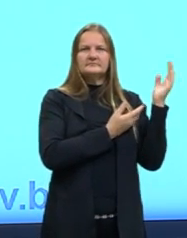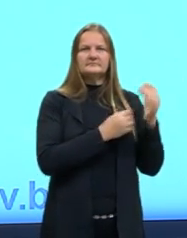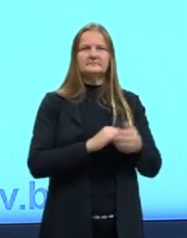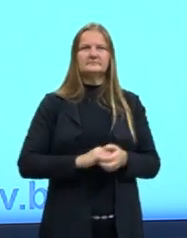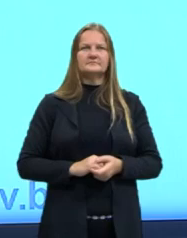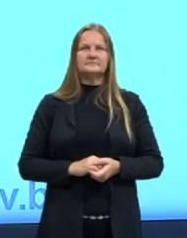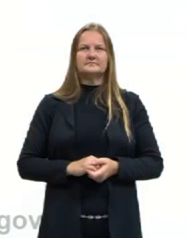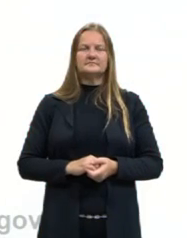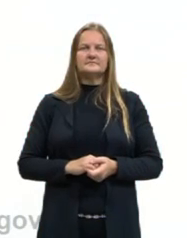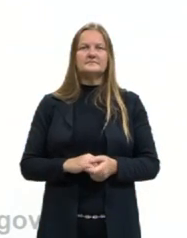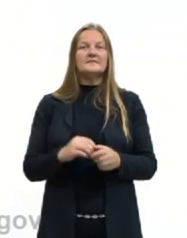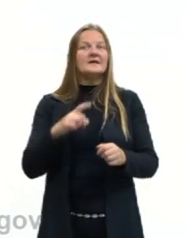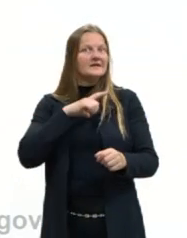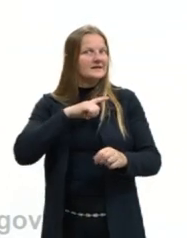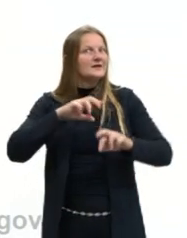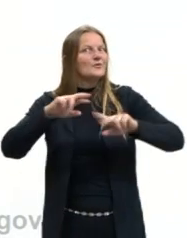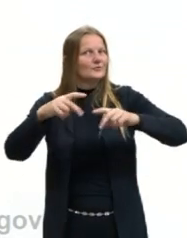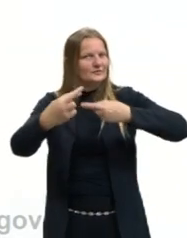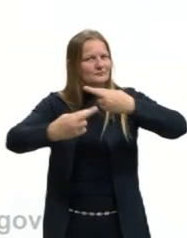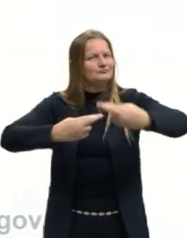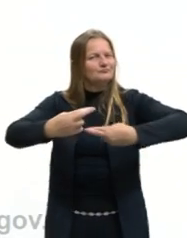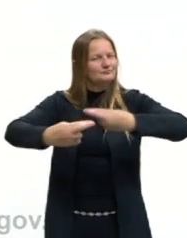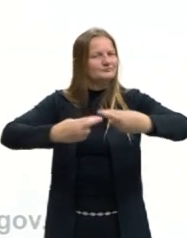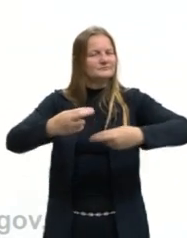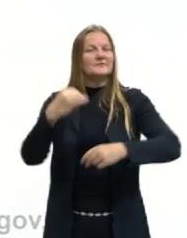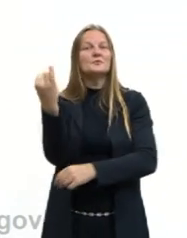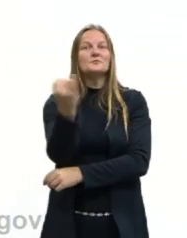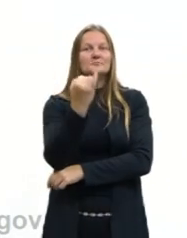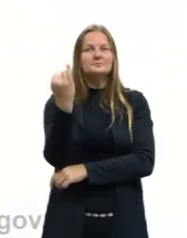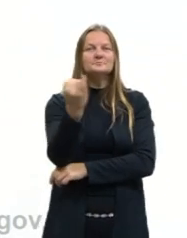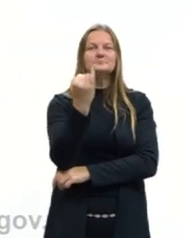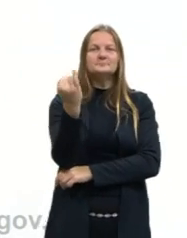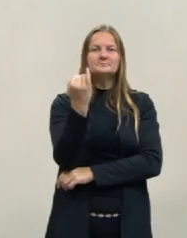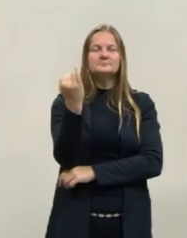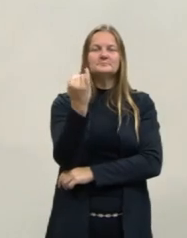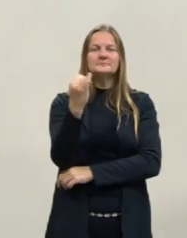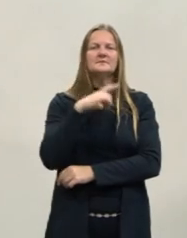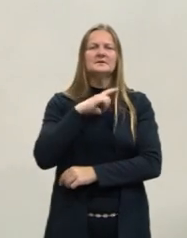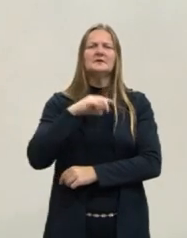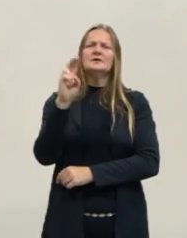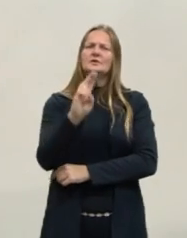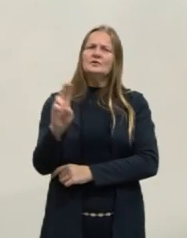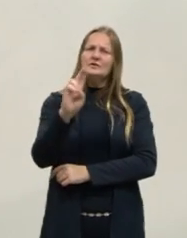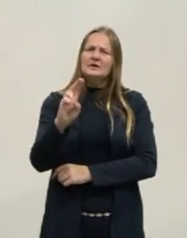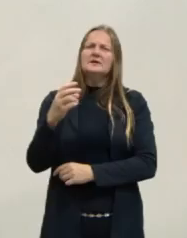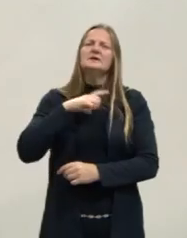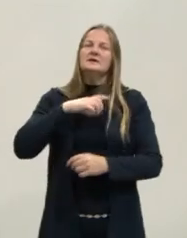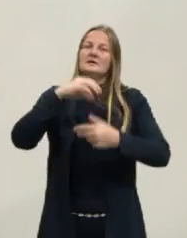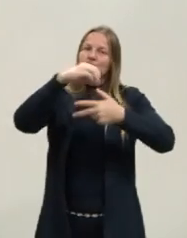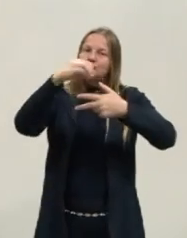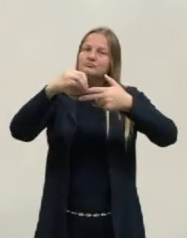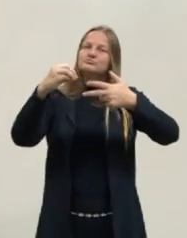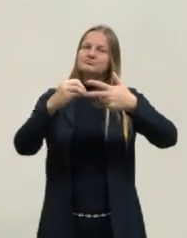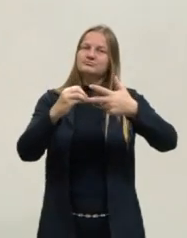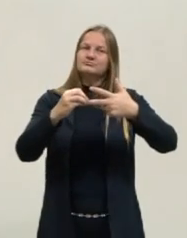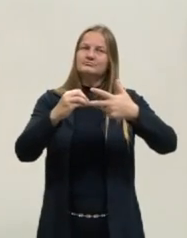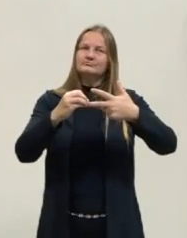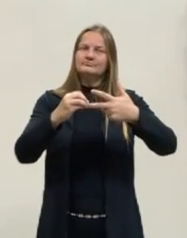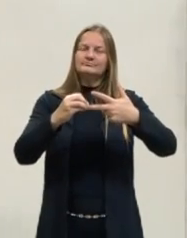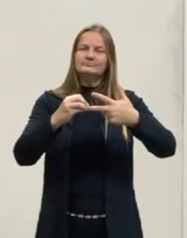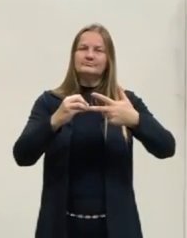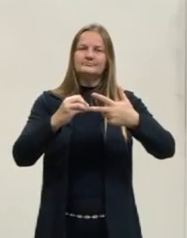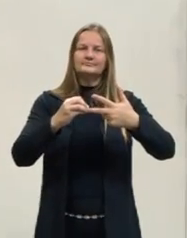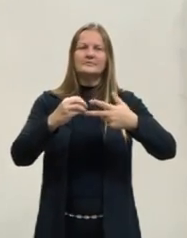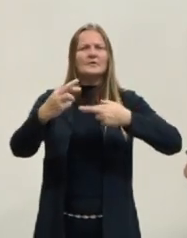Bom, existe outra relação muito importante que é utilizada bastante no Enem, tá, gente? Essa